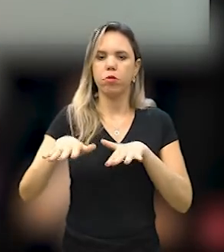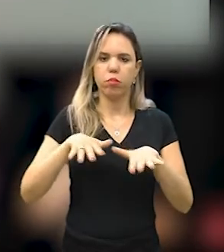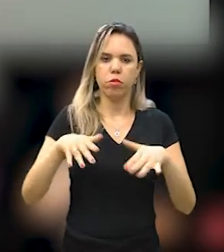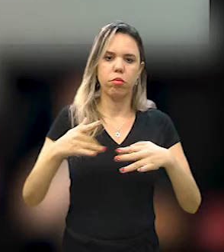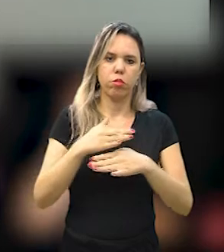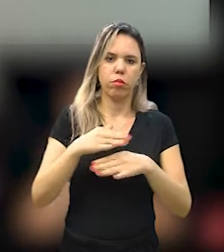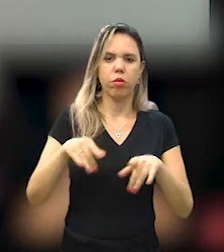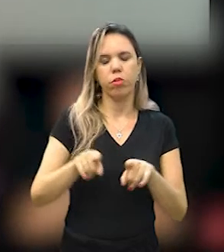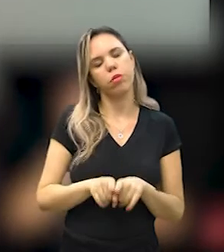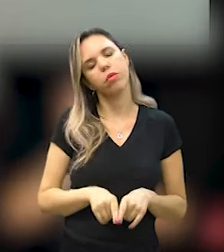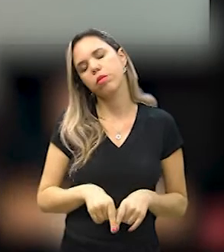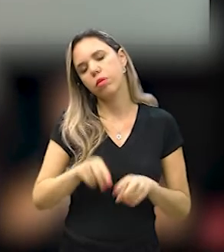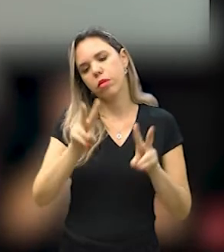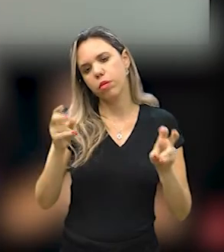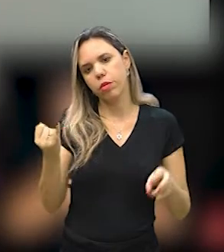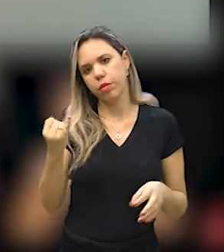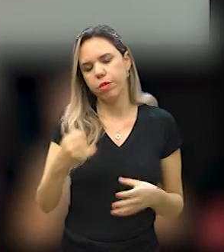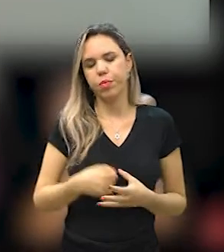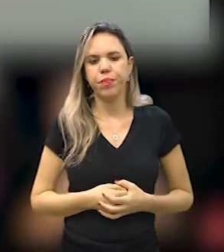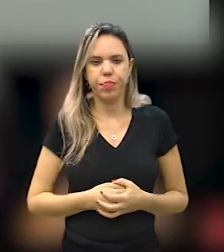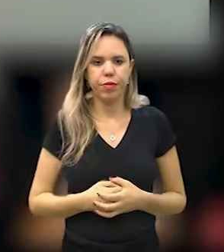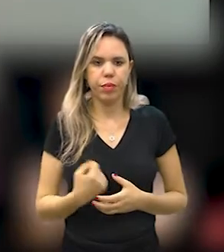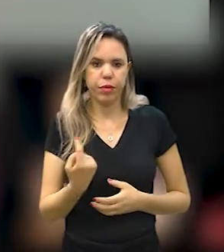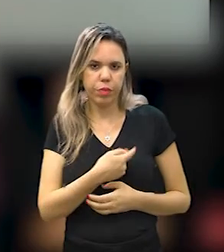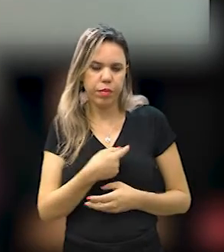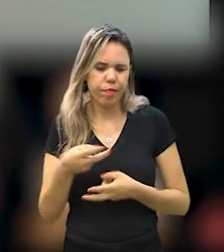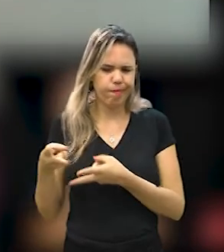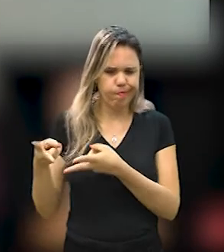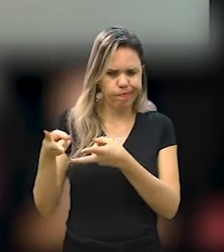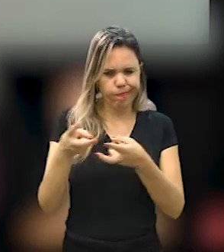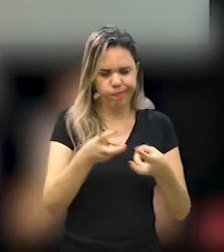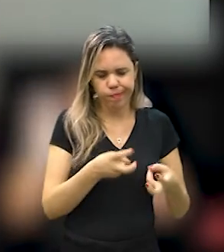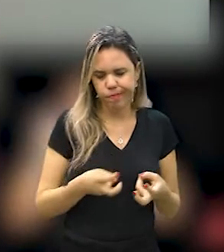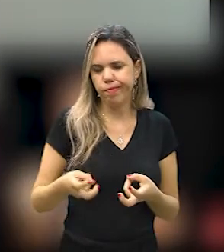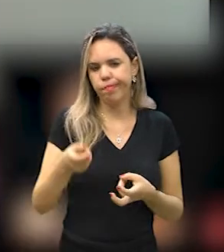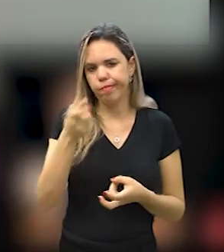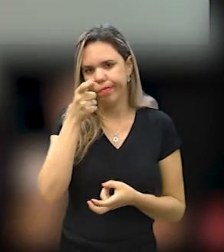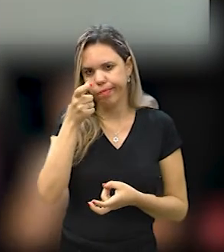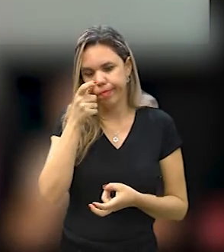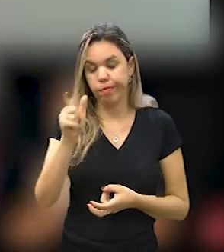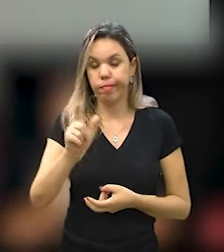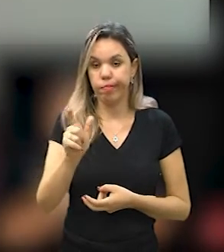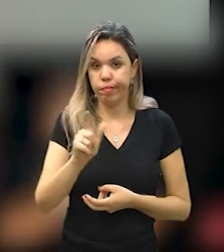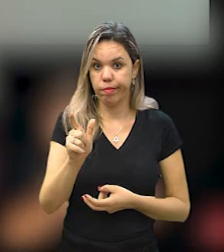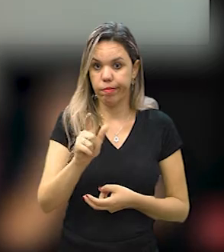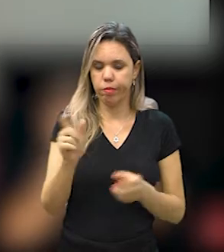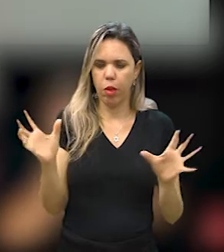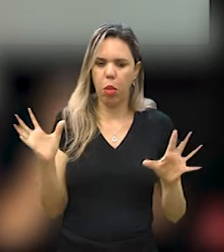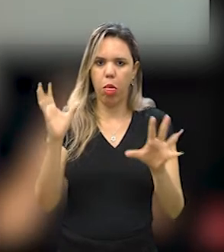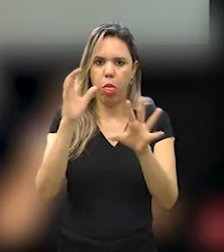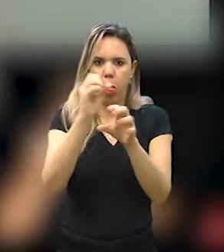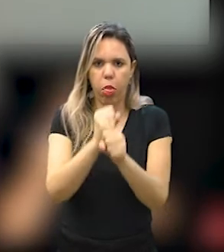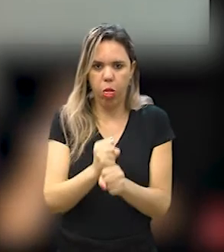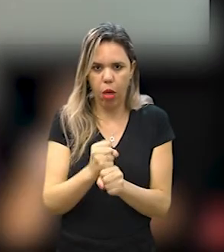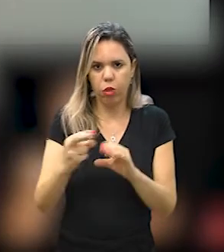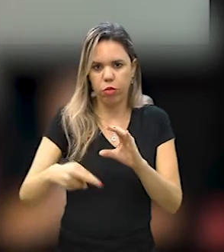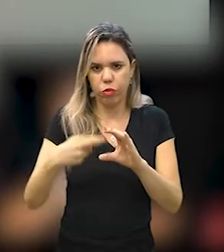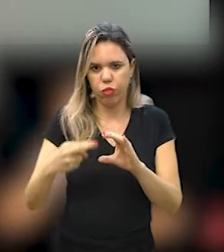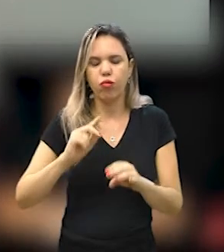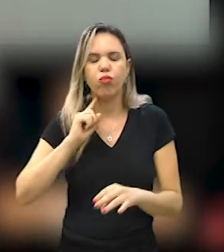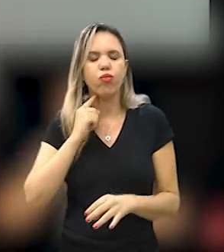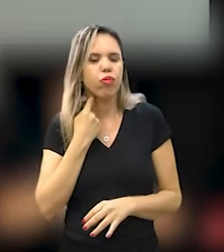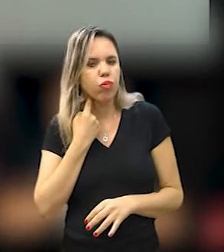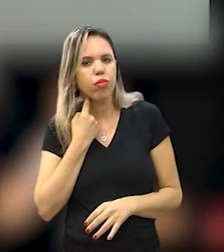mobilidade. Então, é um tema muito importante porque a gente está percebendo, a gente vê claramente o acúmulo do